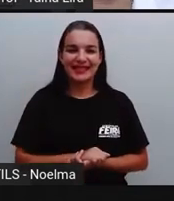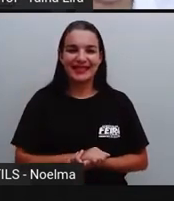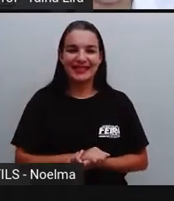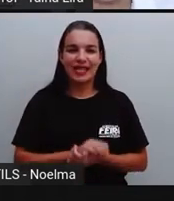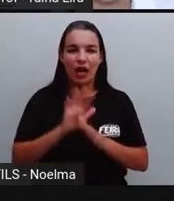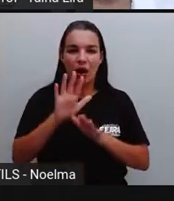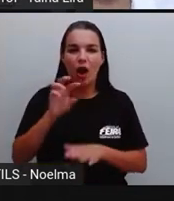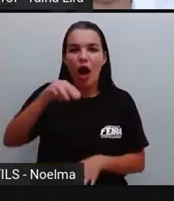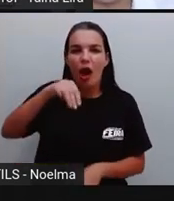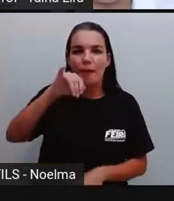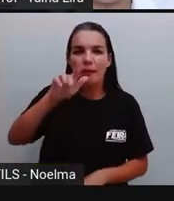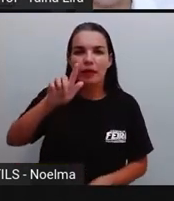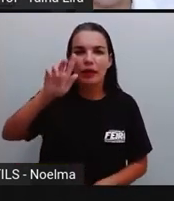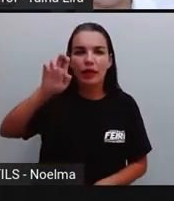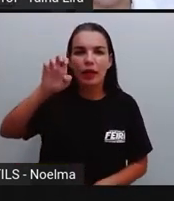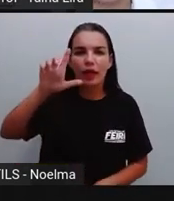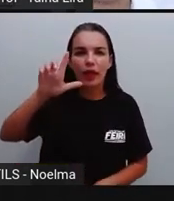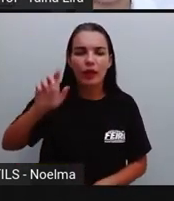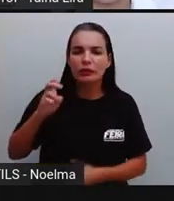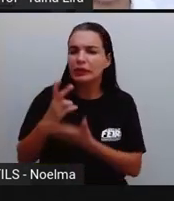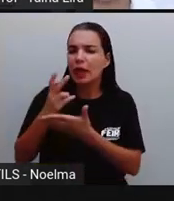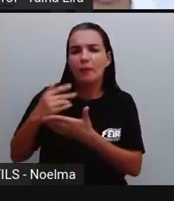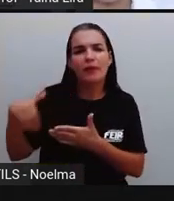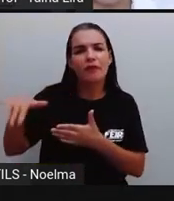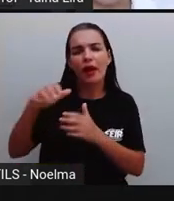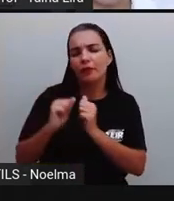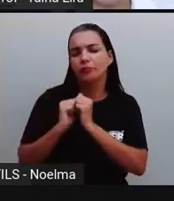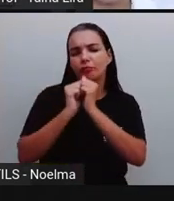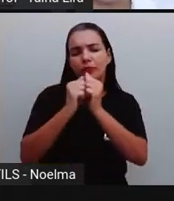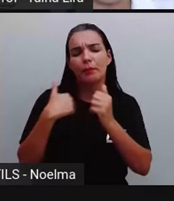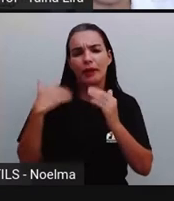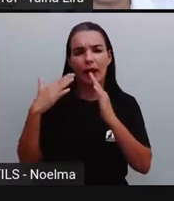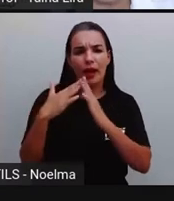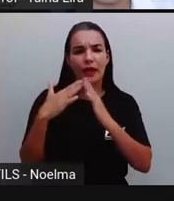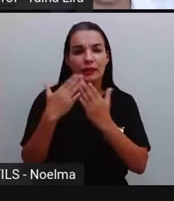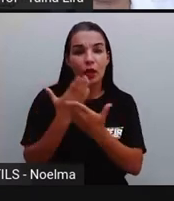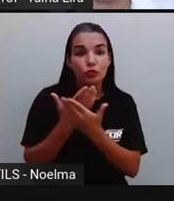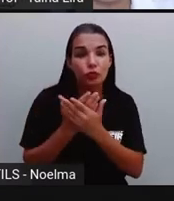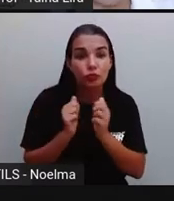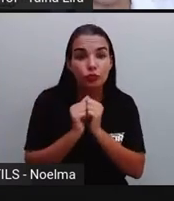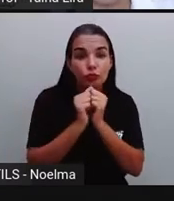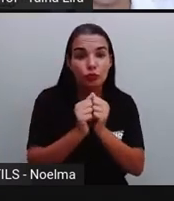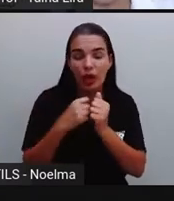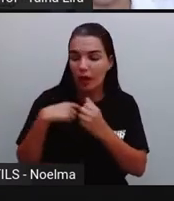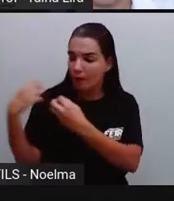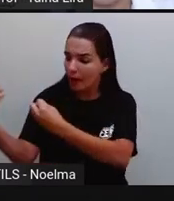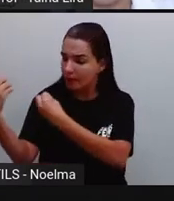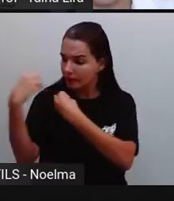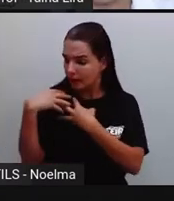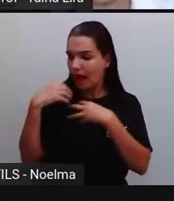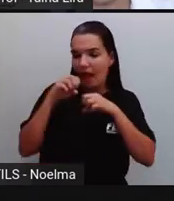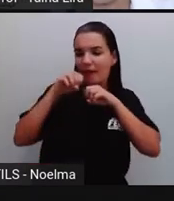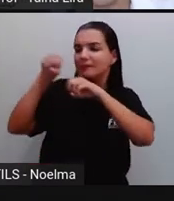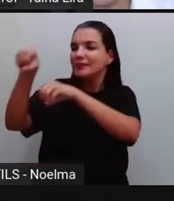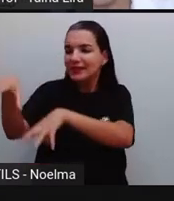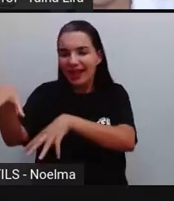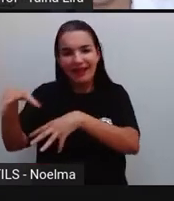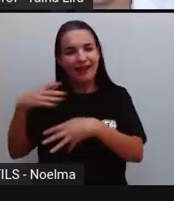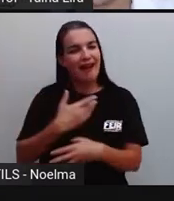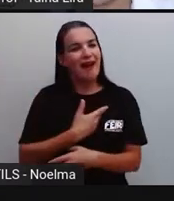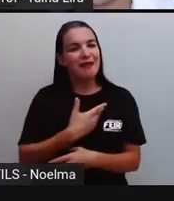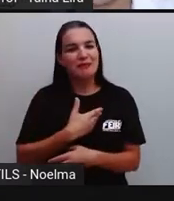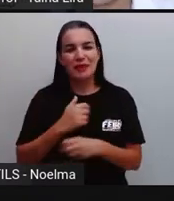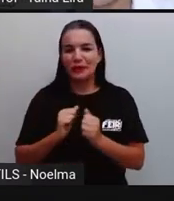O Miguel vai sempre na minha casa e a gente estuda junto. E um ensina o que sabe ao outro. Olha lá,